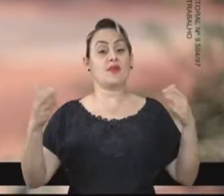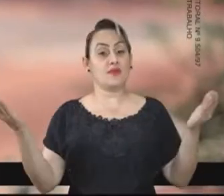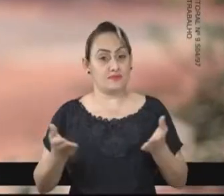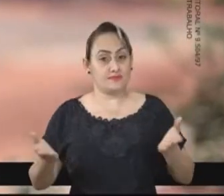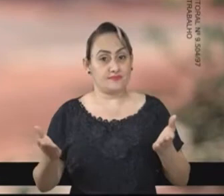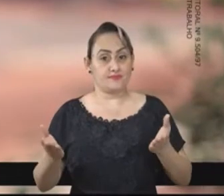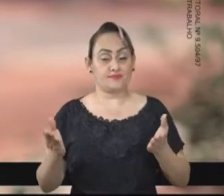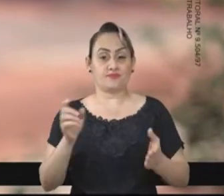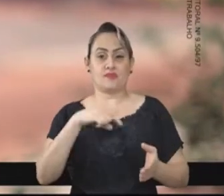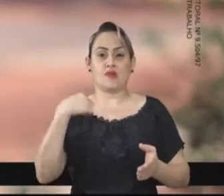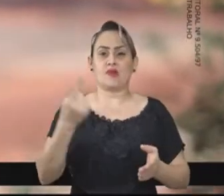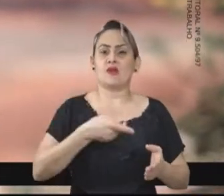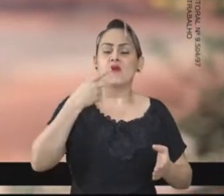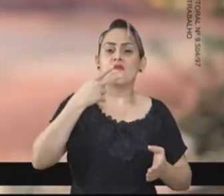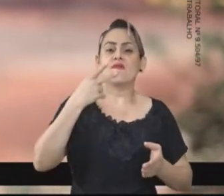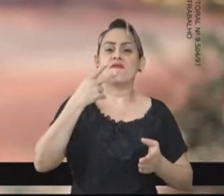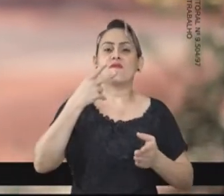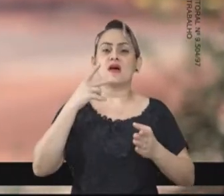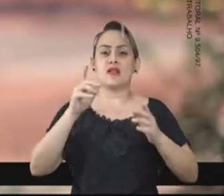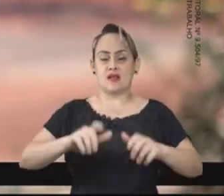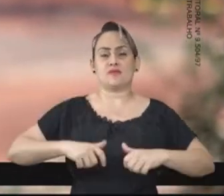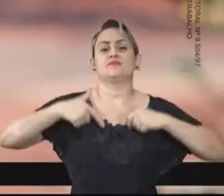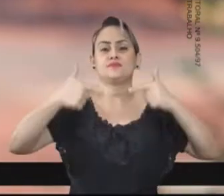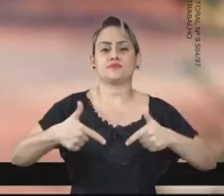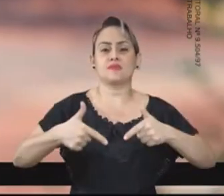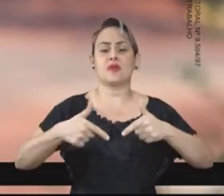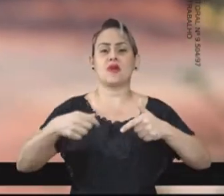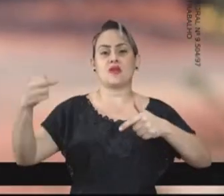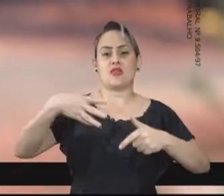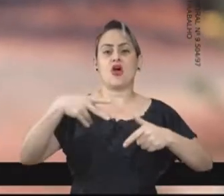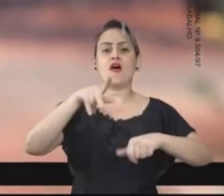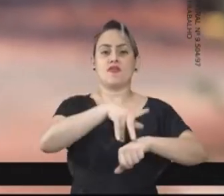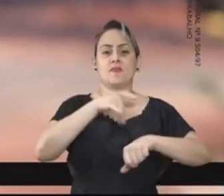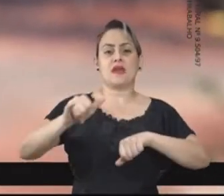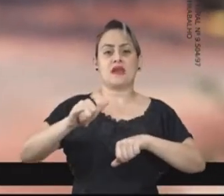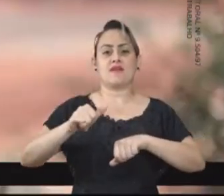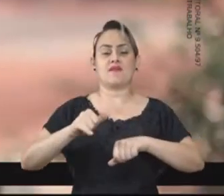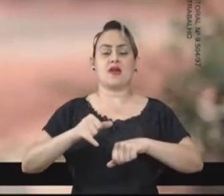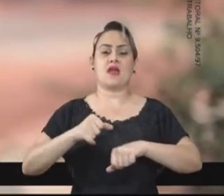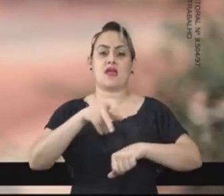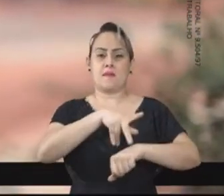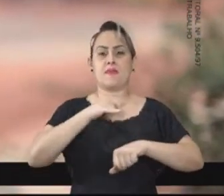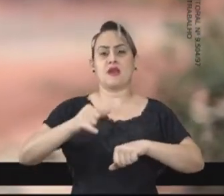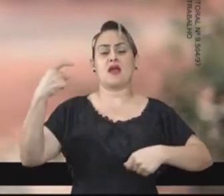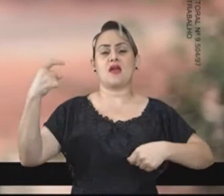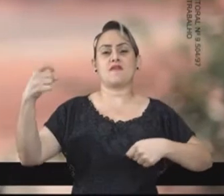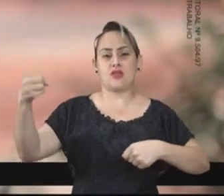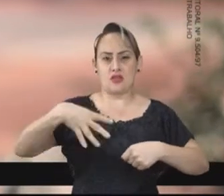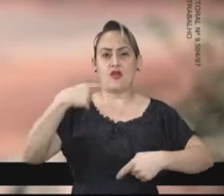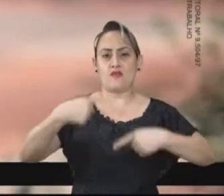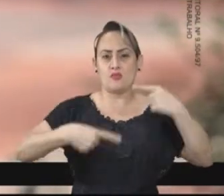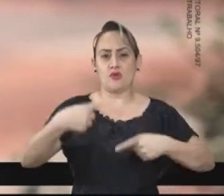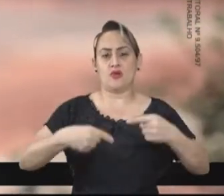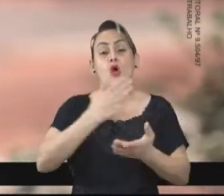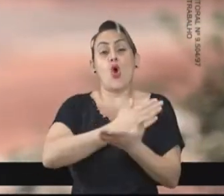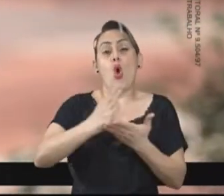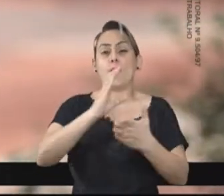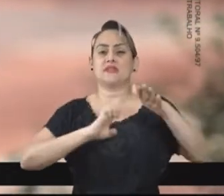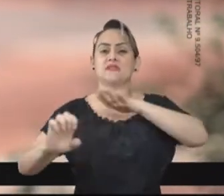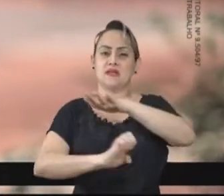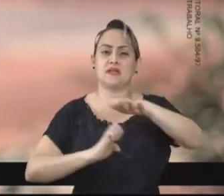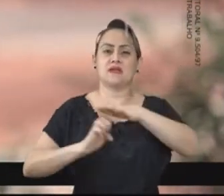Agora vamos contar as conquistas da nova Paranavaí, a Paranavaí da nova política. E vamos começar pelas empresas daqui,